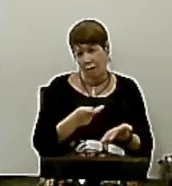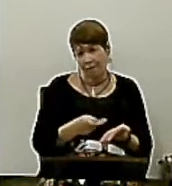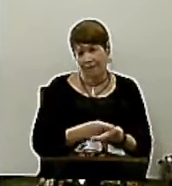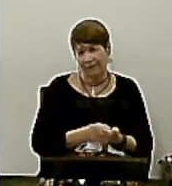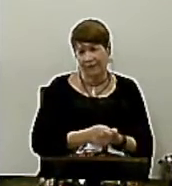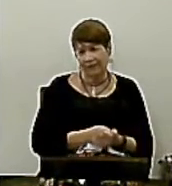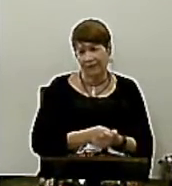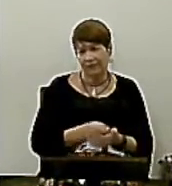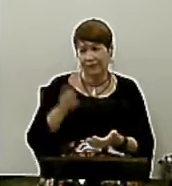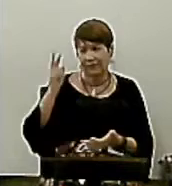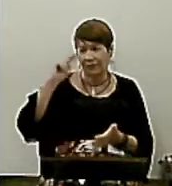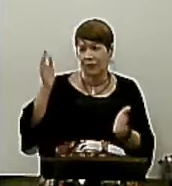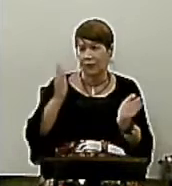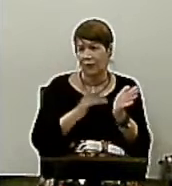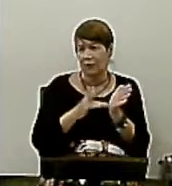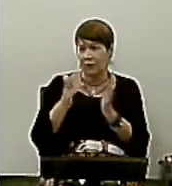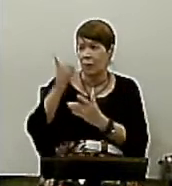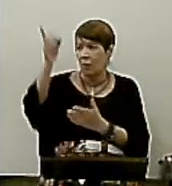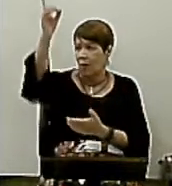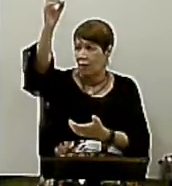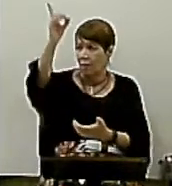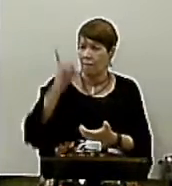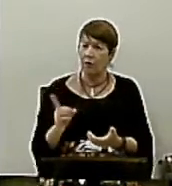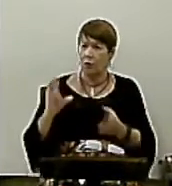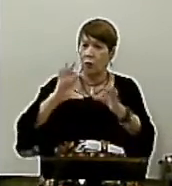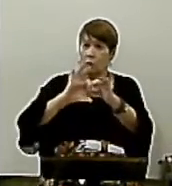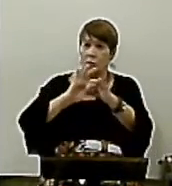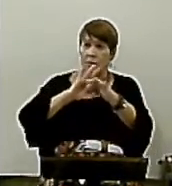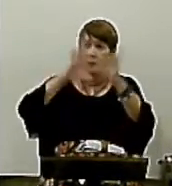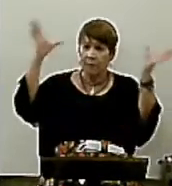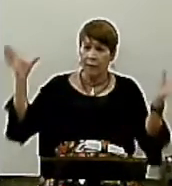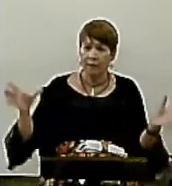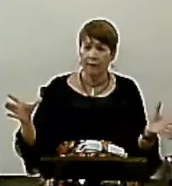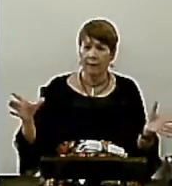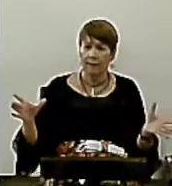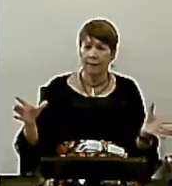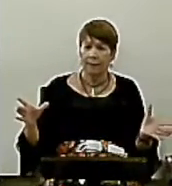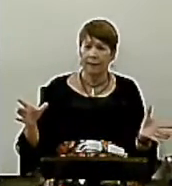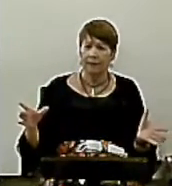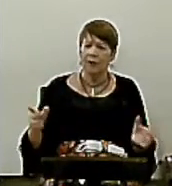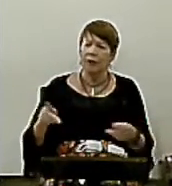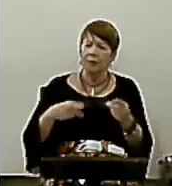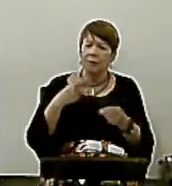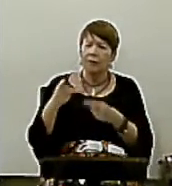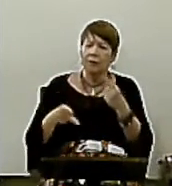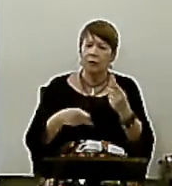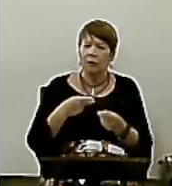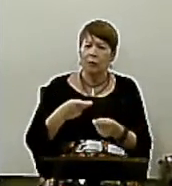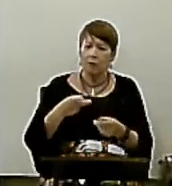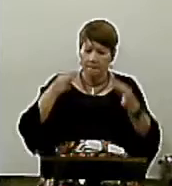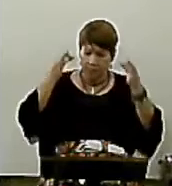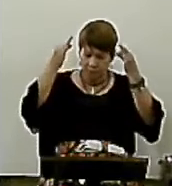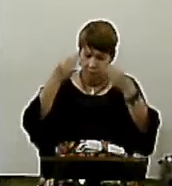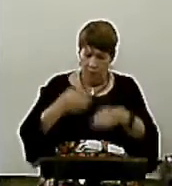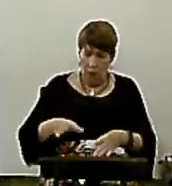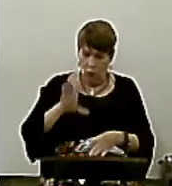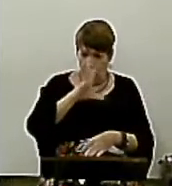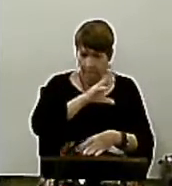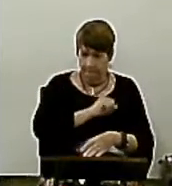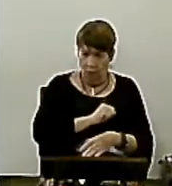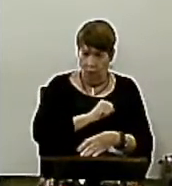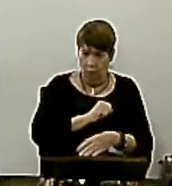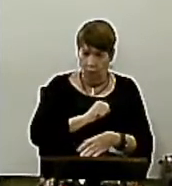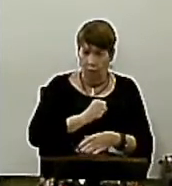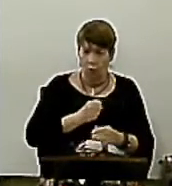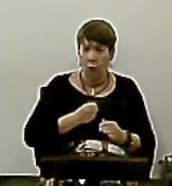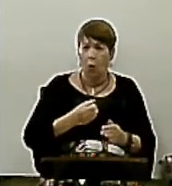E o Senhor Jesus Veio nos libertar disso Porque a Bíblia diz Que o perfeito amor Lança fora o medo O